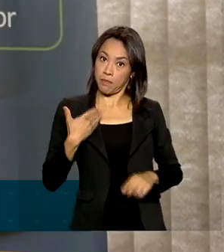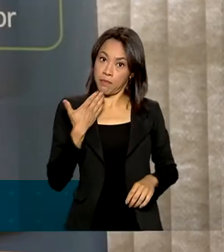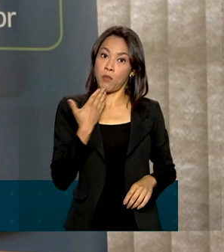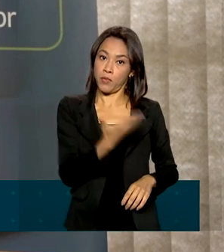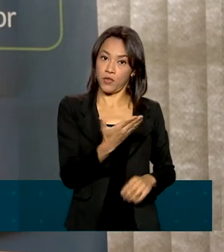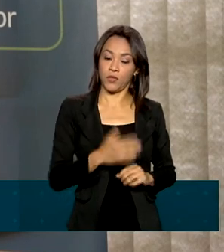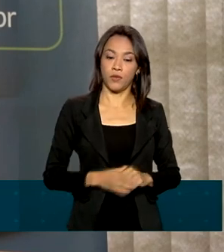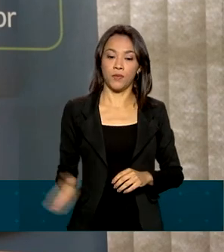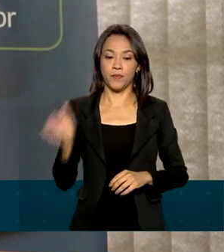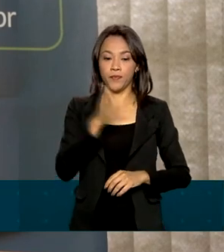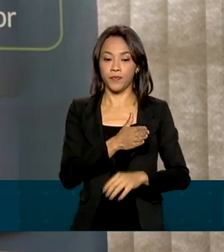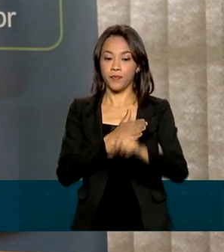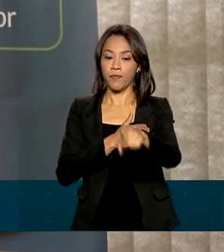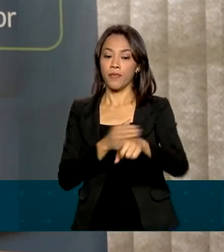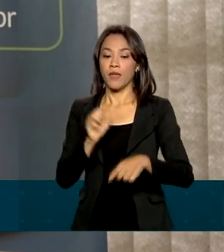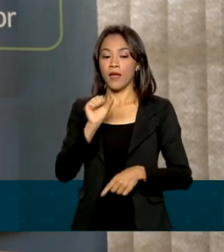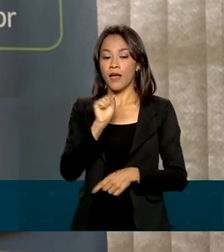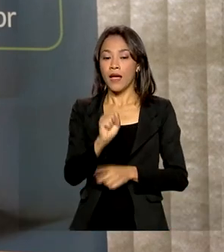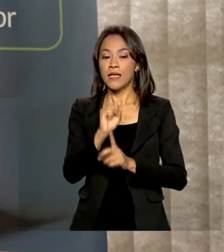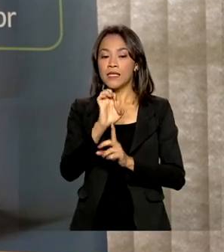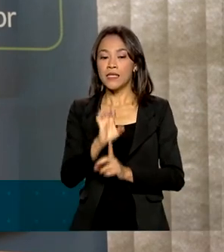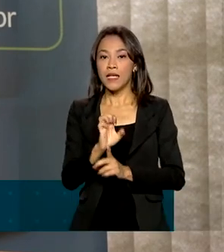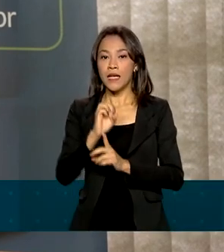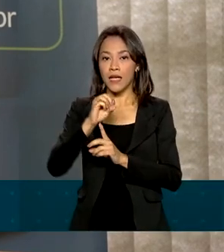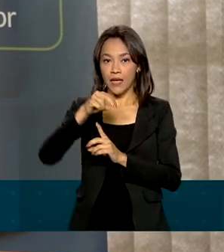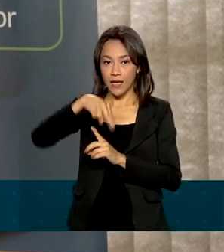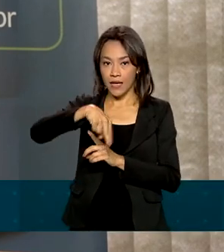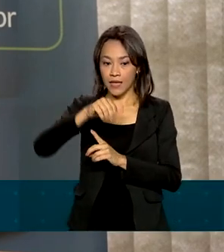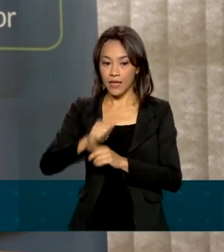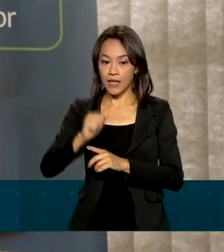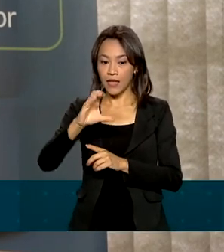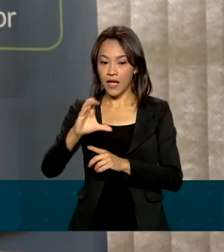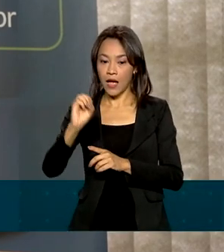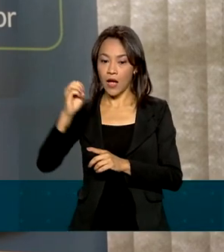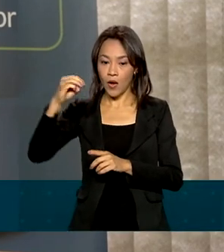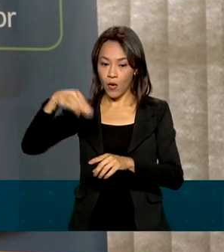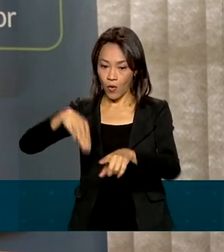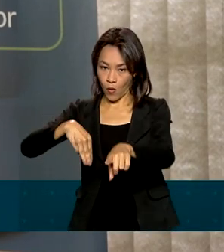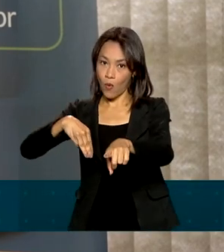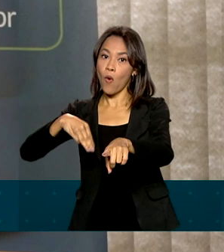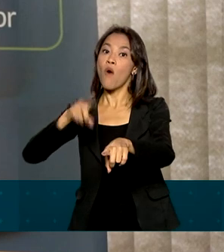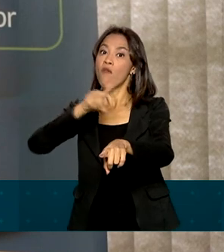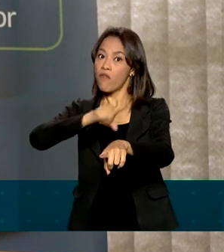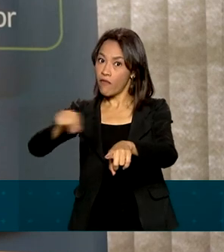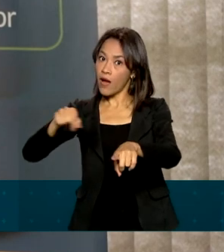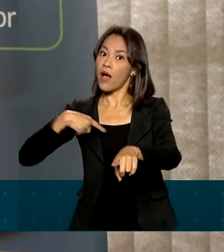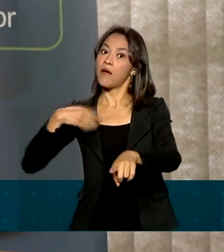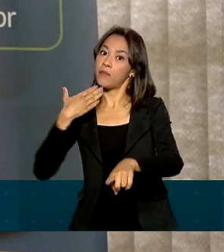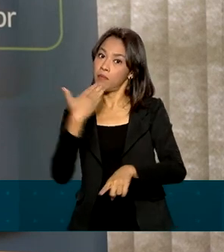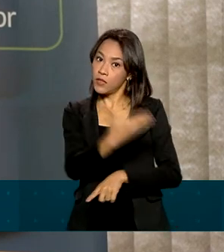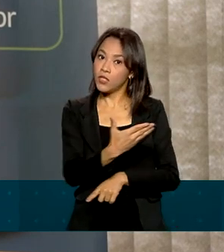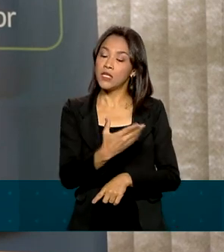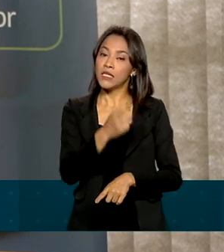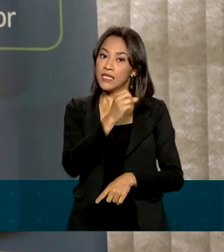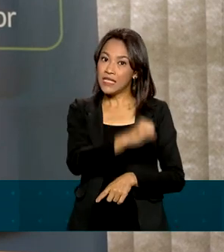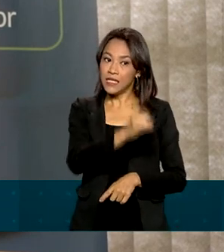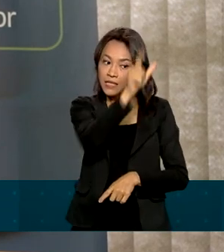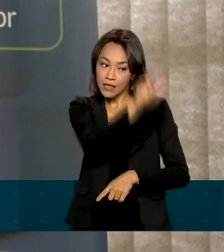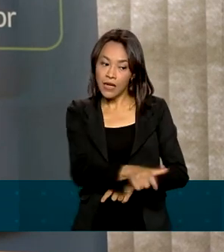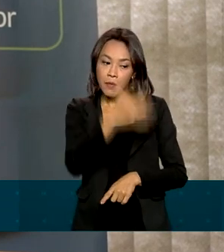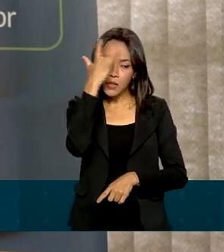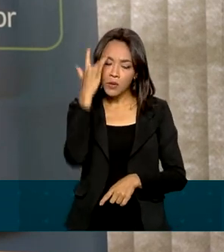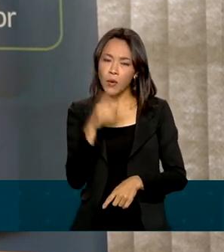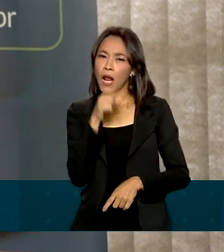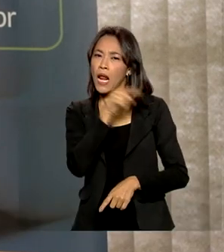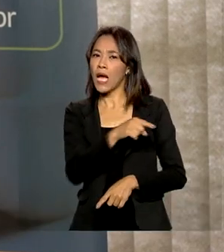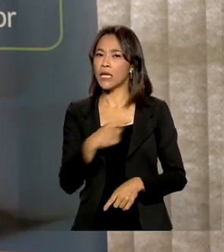A Senacom vai monitorar a implementação da medida apresentada pela Anatel e caso o consumidor observe que na